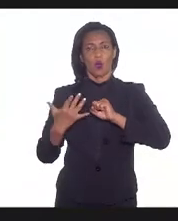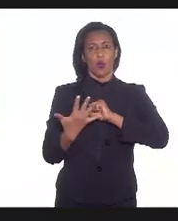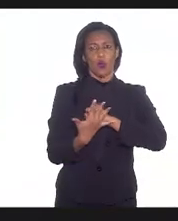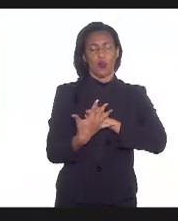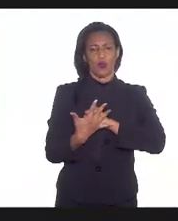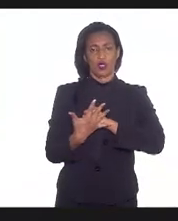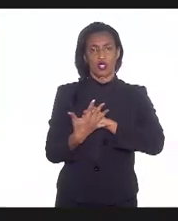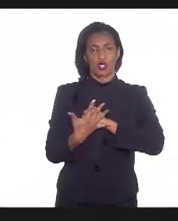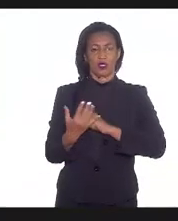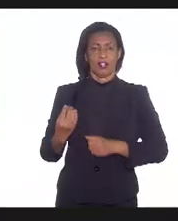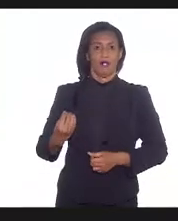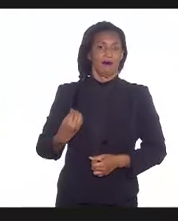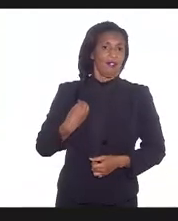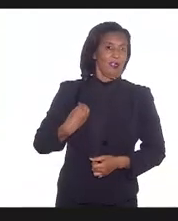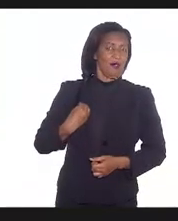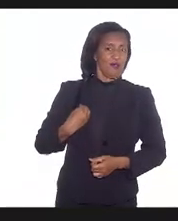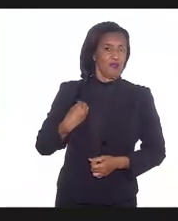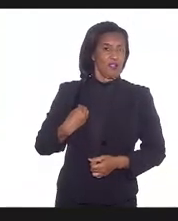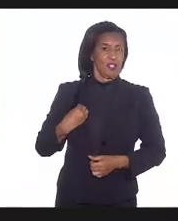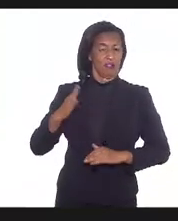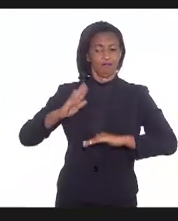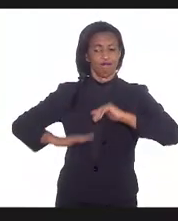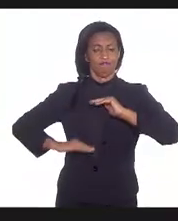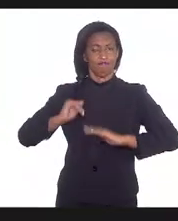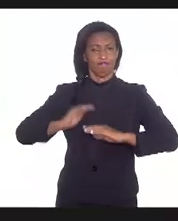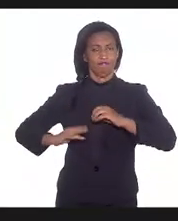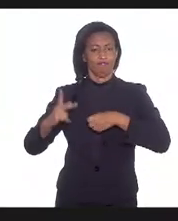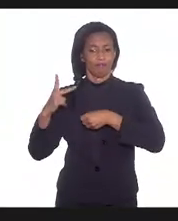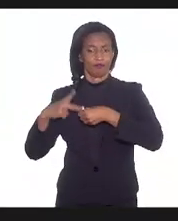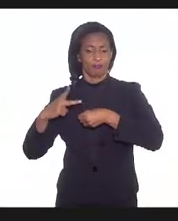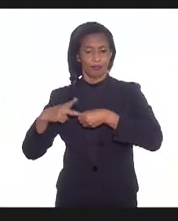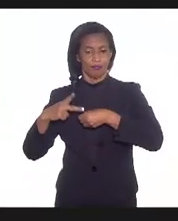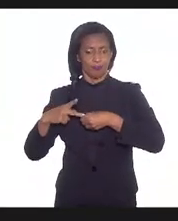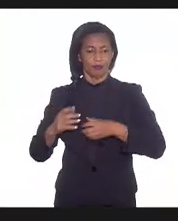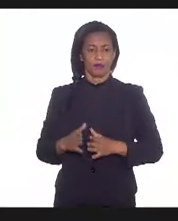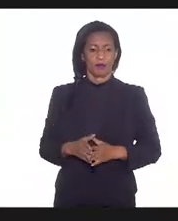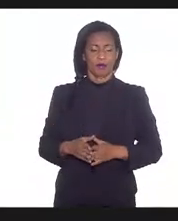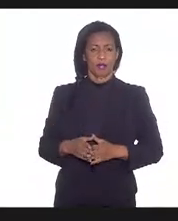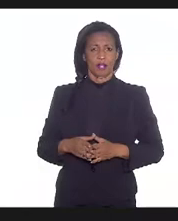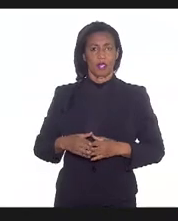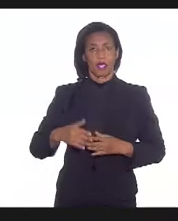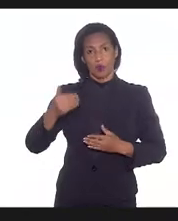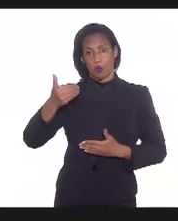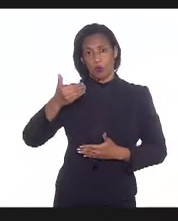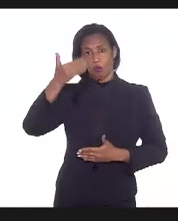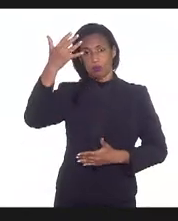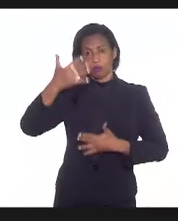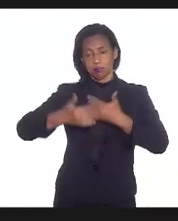dos petroleiros. Vamos passar aqui alguns dados, né, para a gente ter